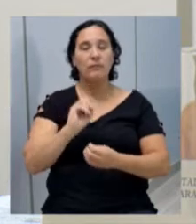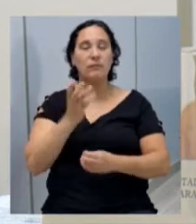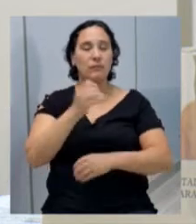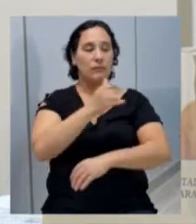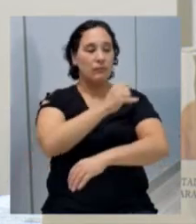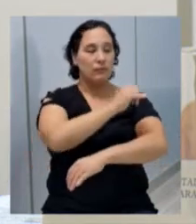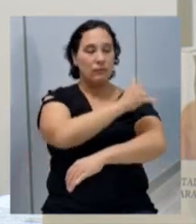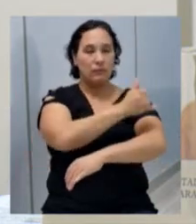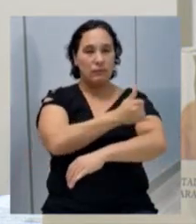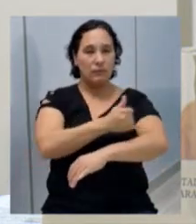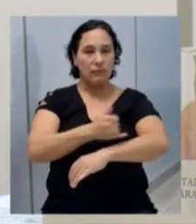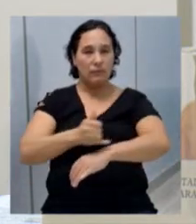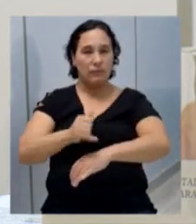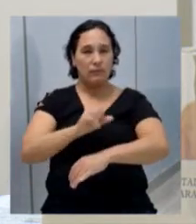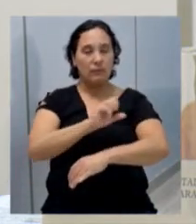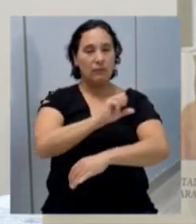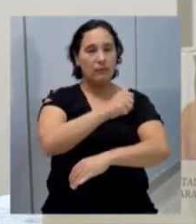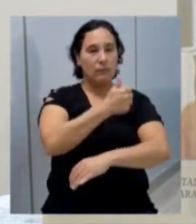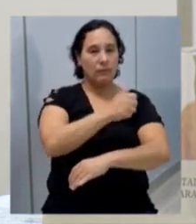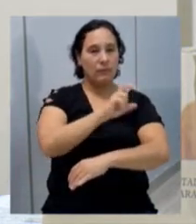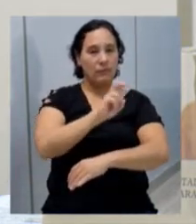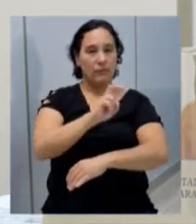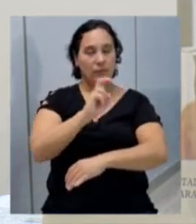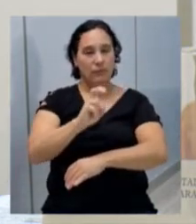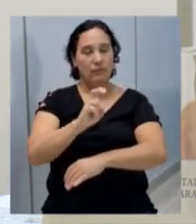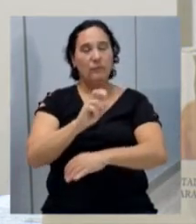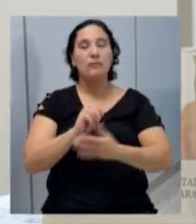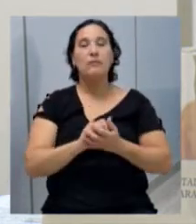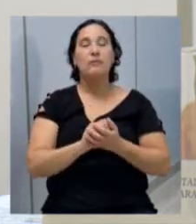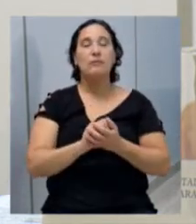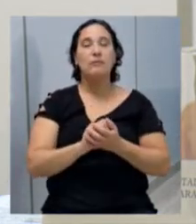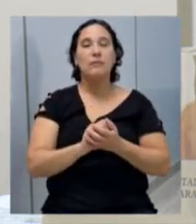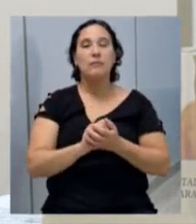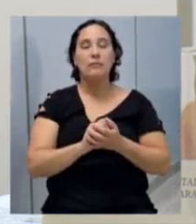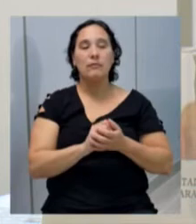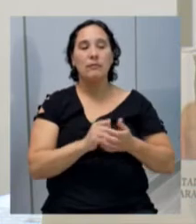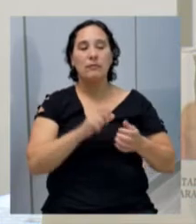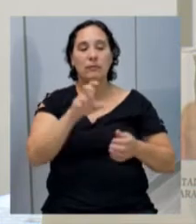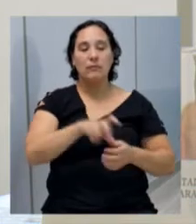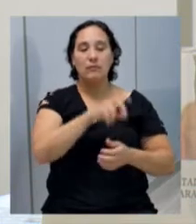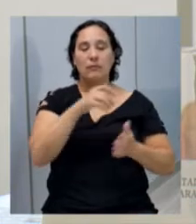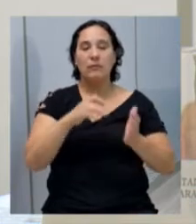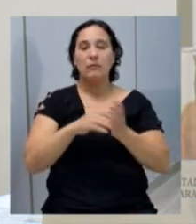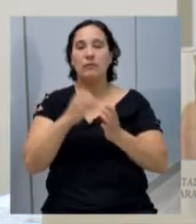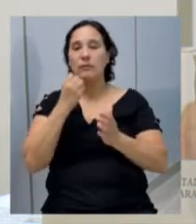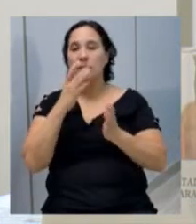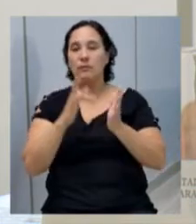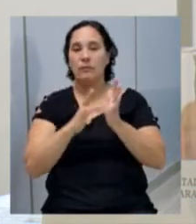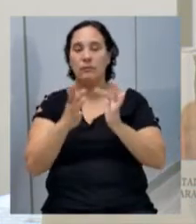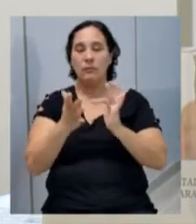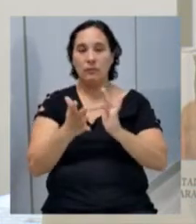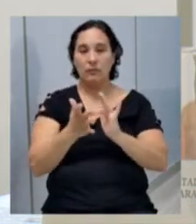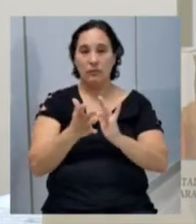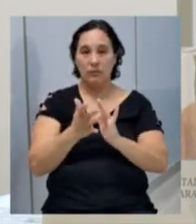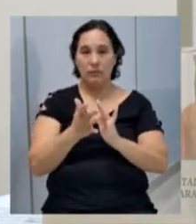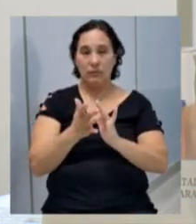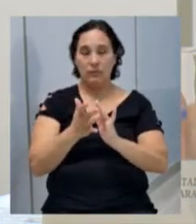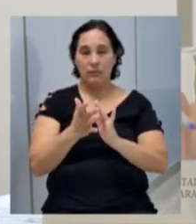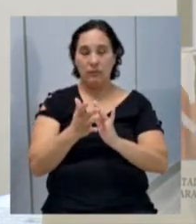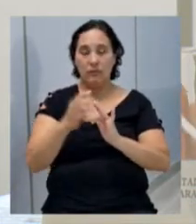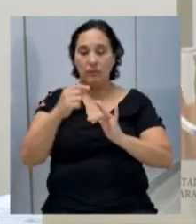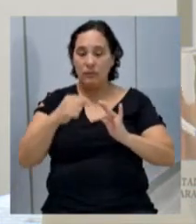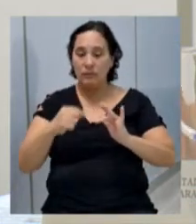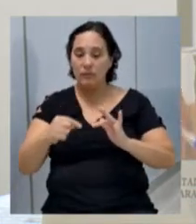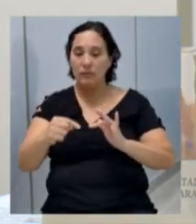rodovia estadual SC-155-480, trechos Xancherê, Bom Jesus e Abelardo Luz, Rincão Torcido,